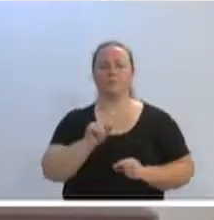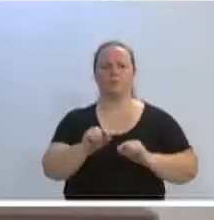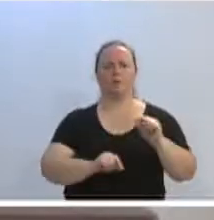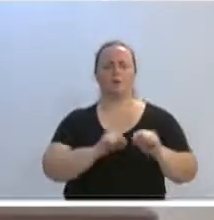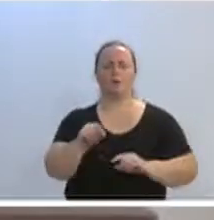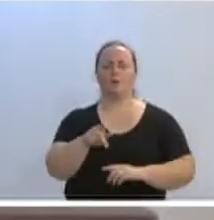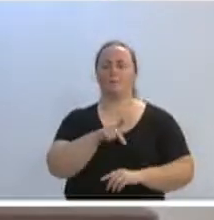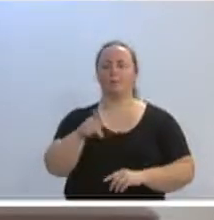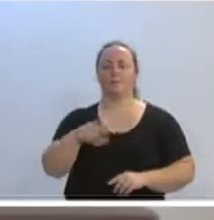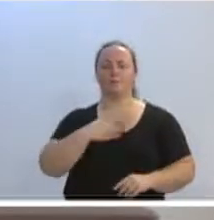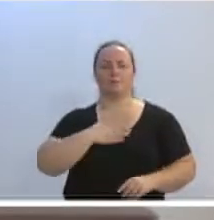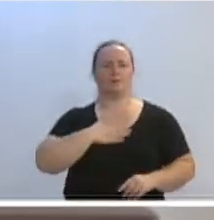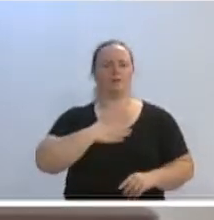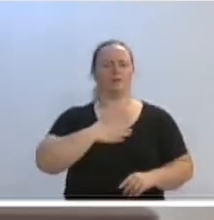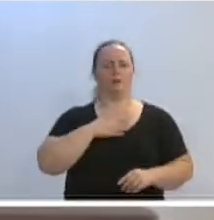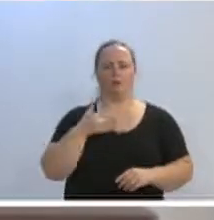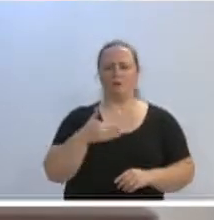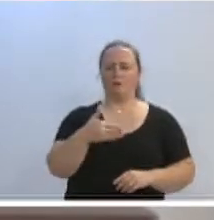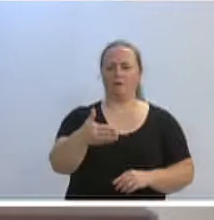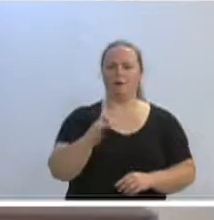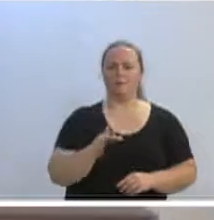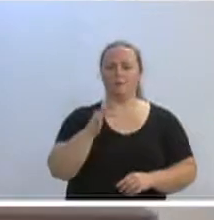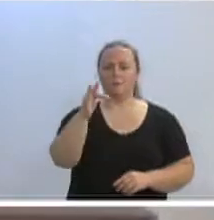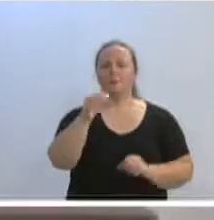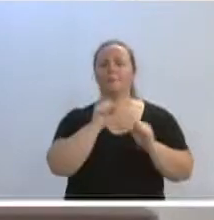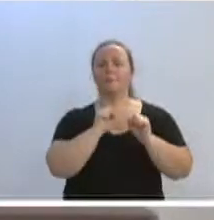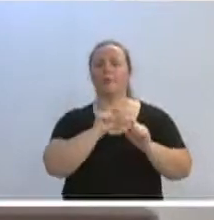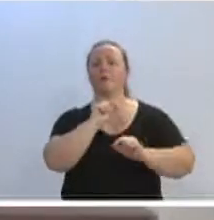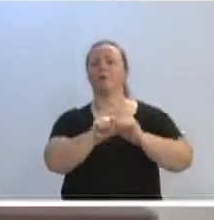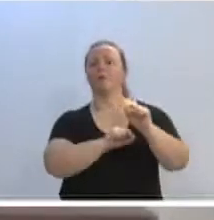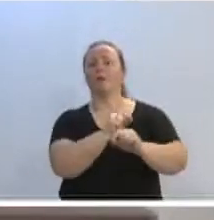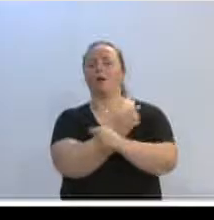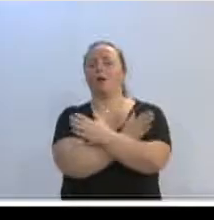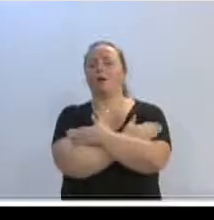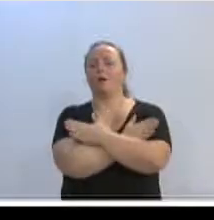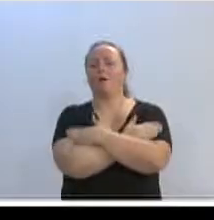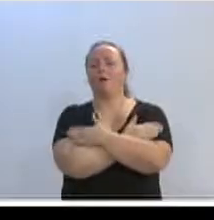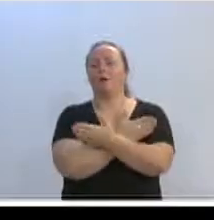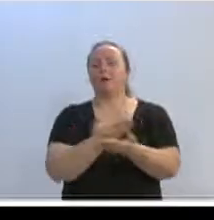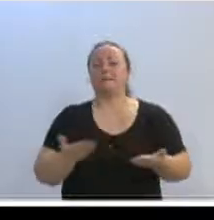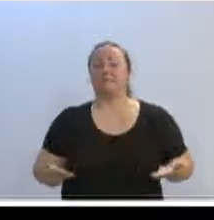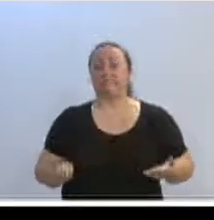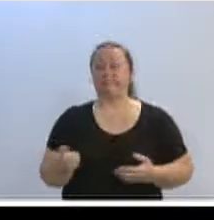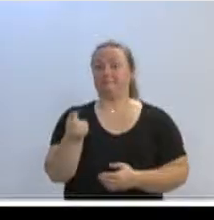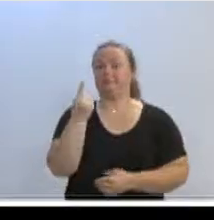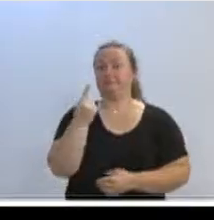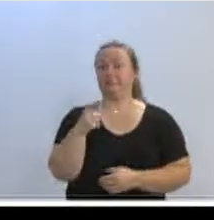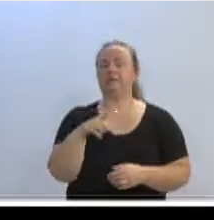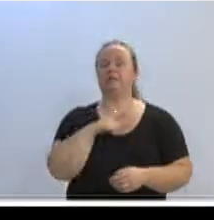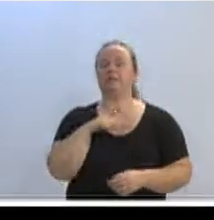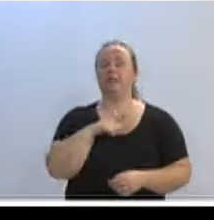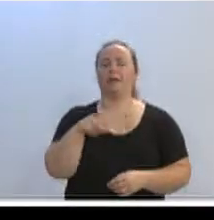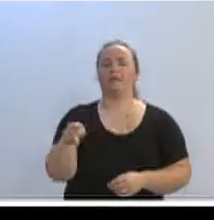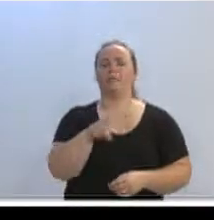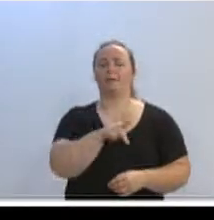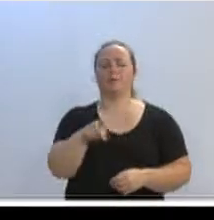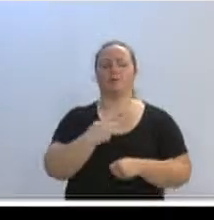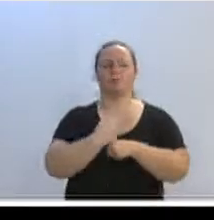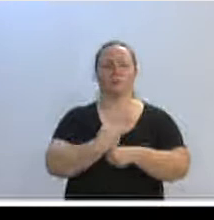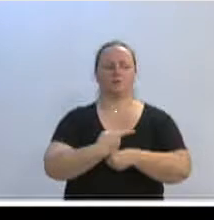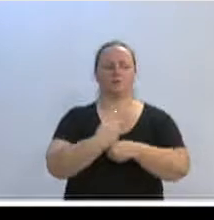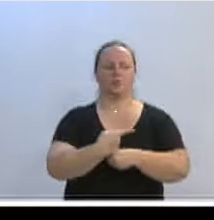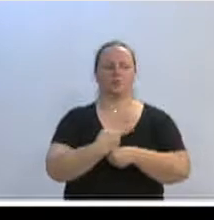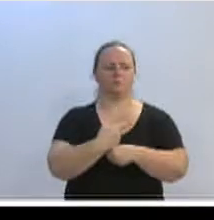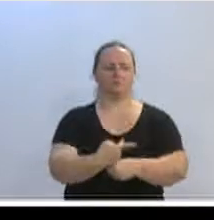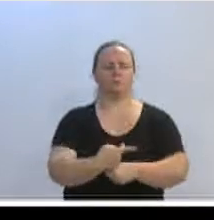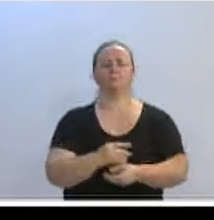também, poderão ficar desempregados, obviamente, um absurdo. Fui procurado por uma professora, inclusive do CEDUPES, que me relatou os fatos, e